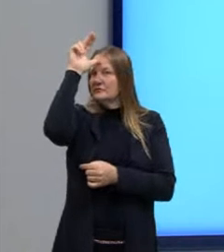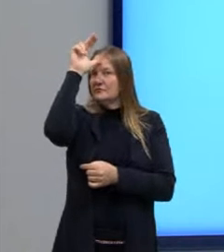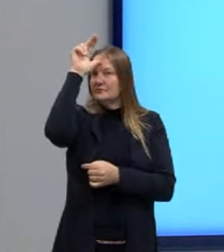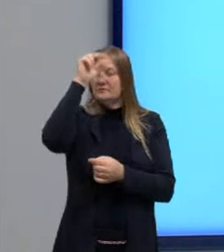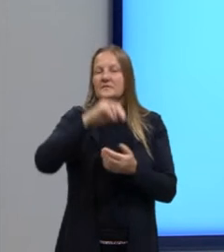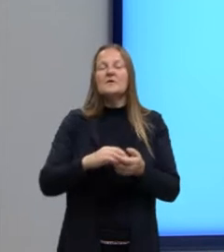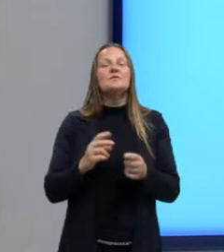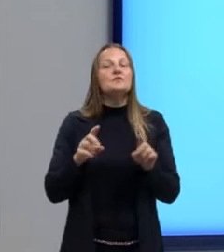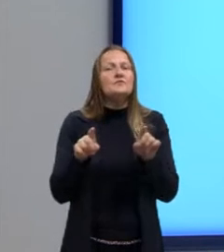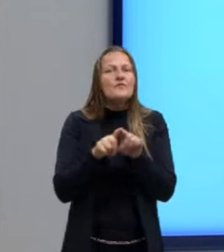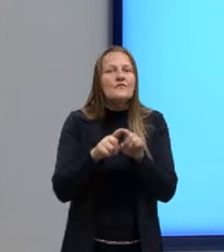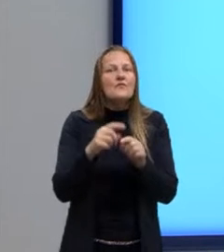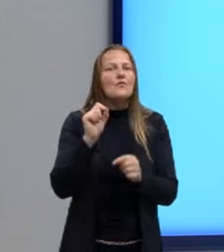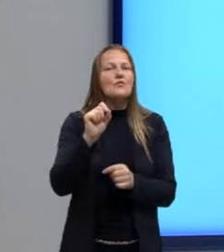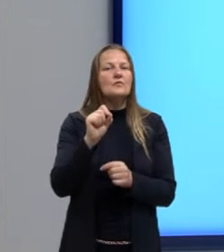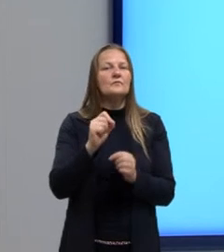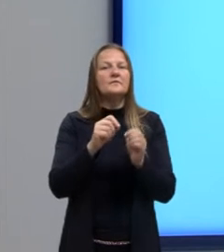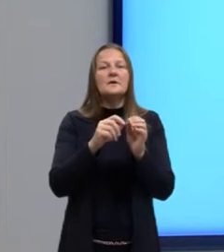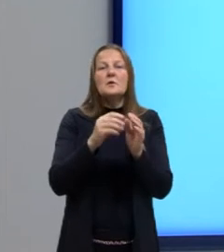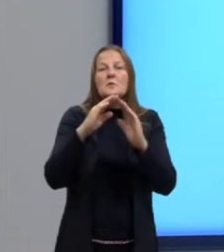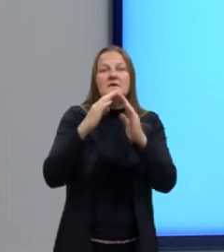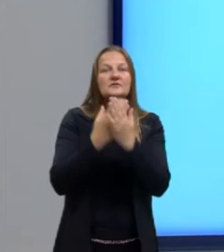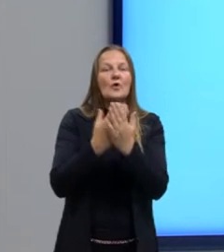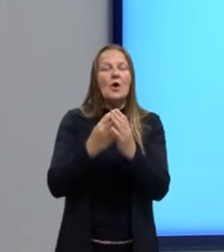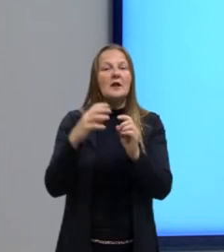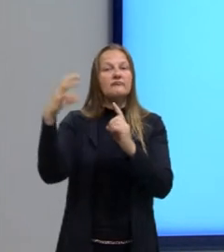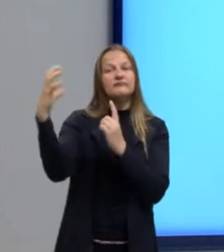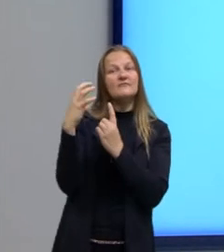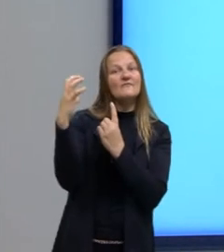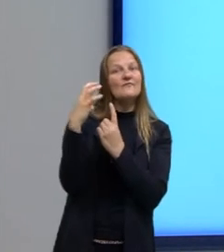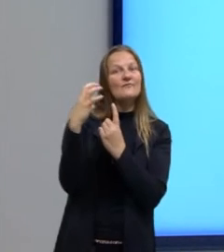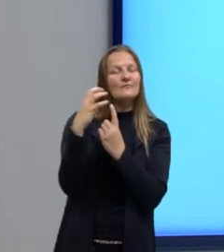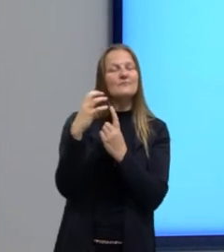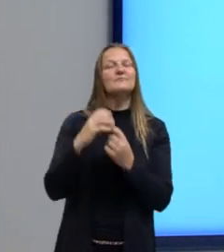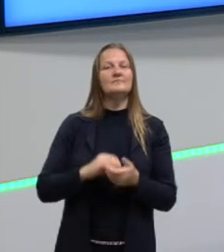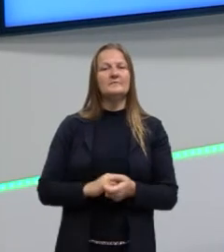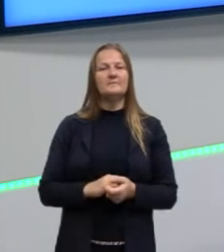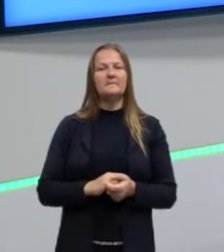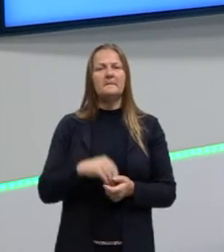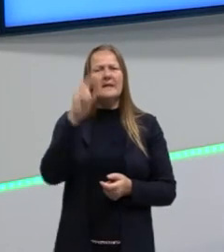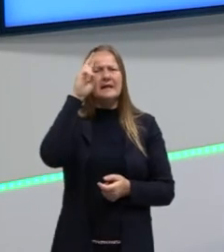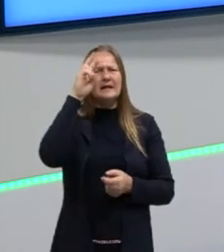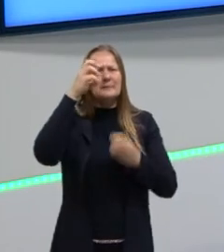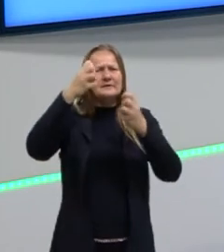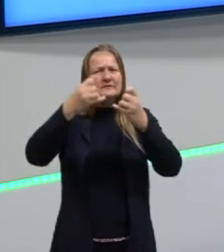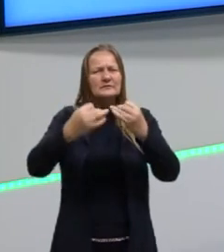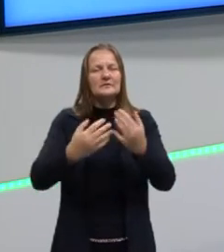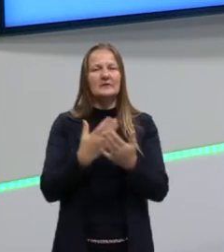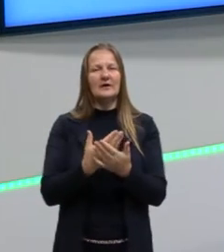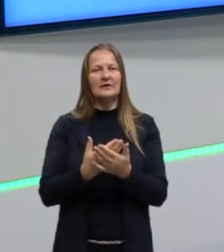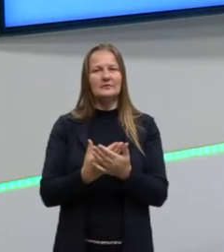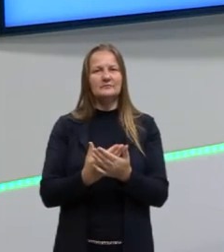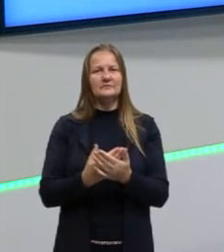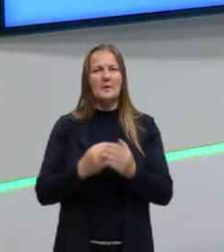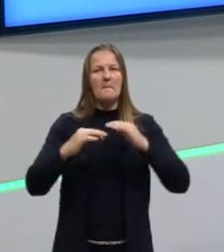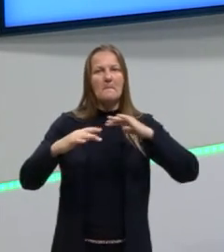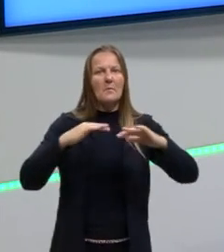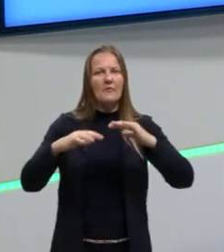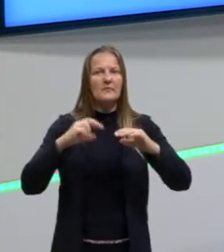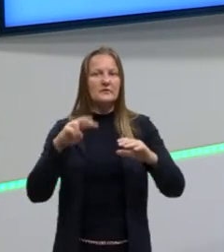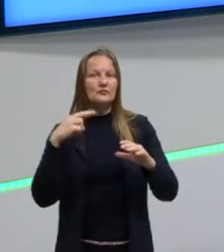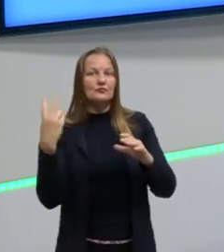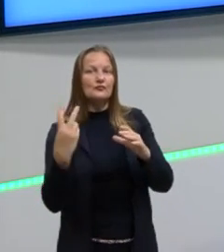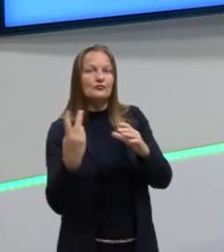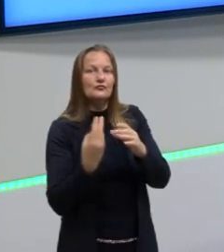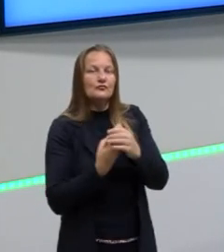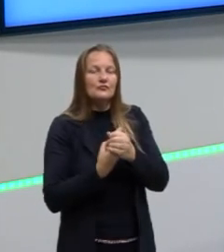ele foi um grande influenciador. Ele foi, lembra que quando nós tivemos aqui a nossa aula sobre os movimentos de vanguarda e